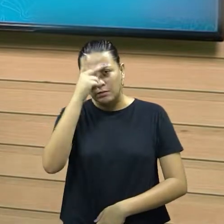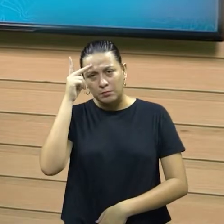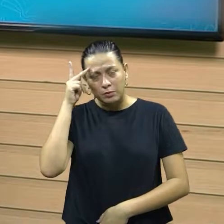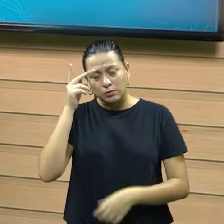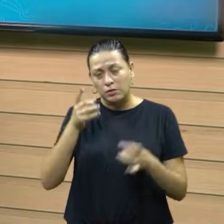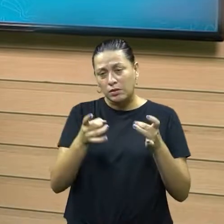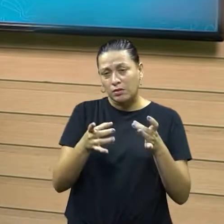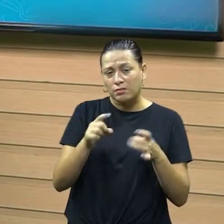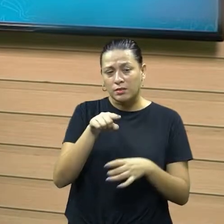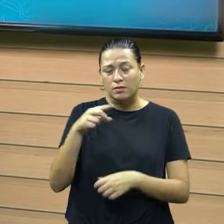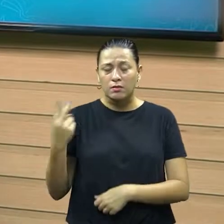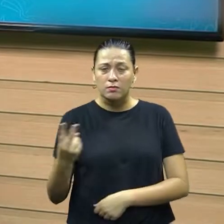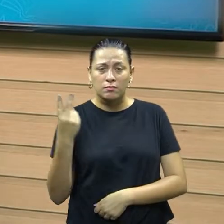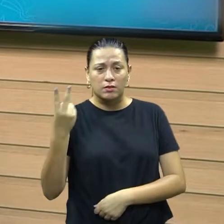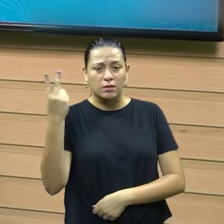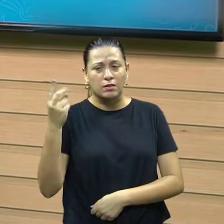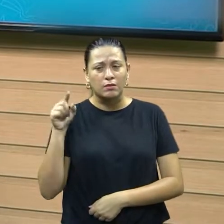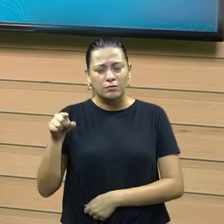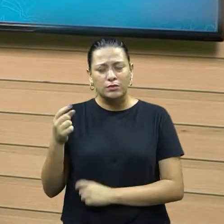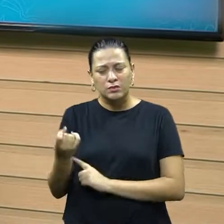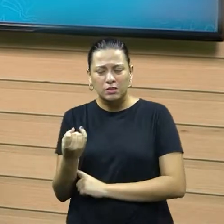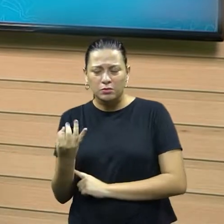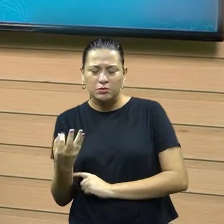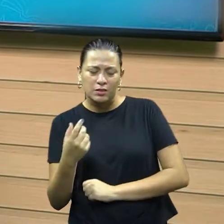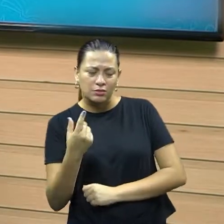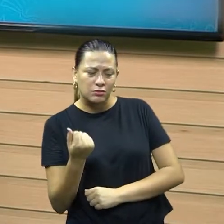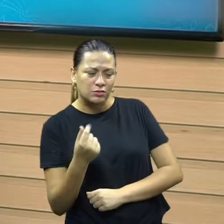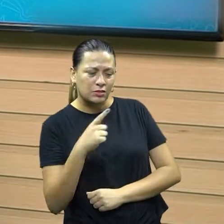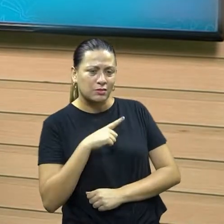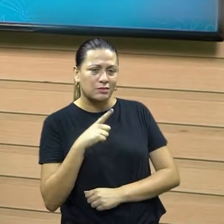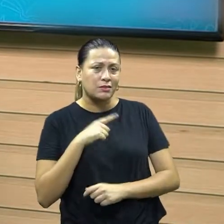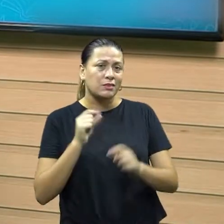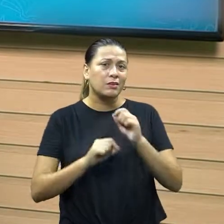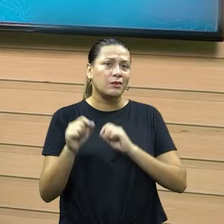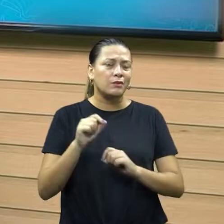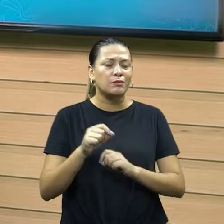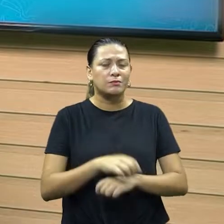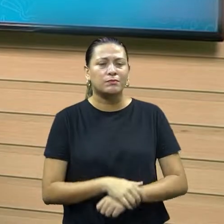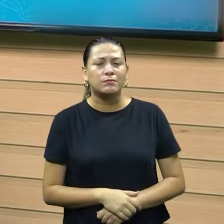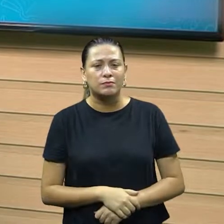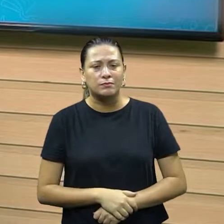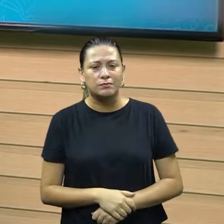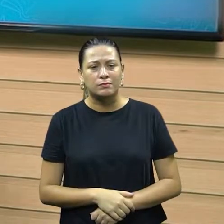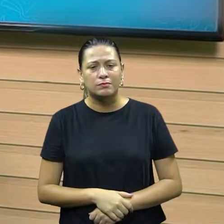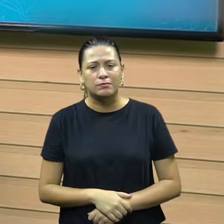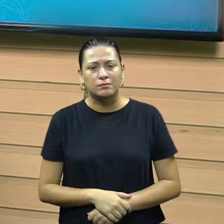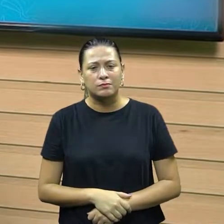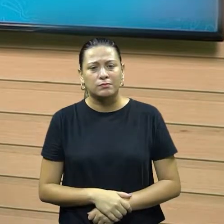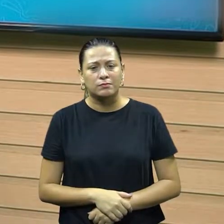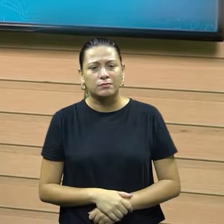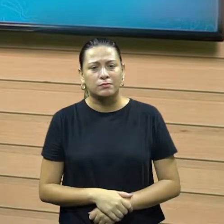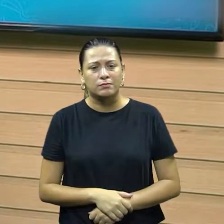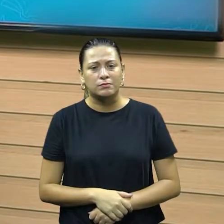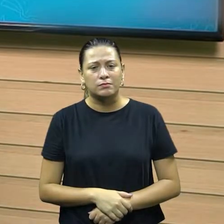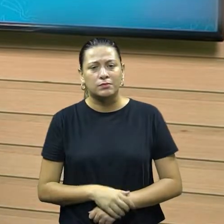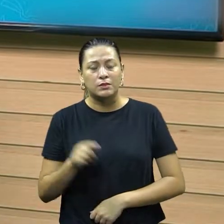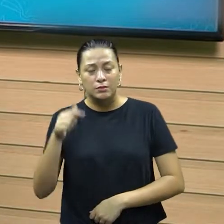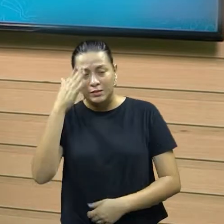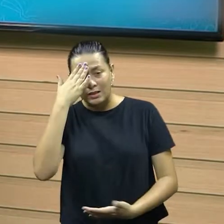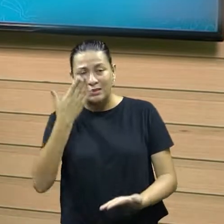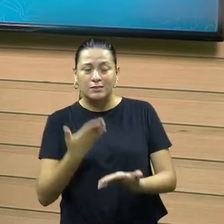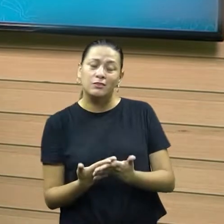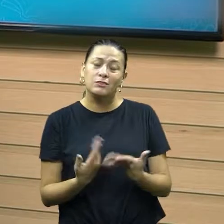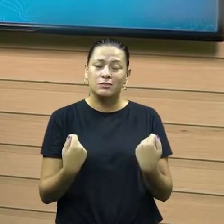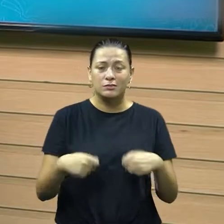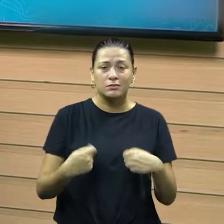feirante, tem o seu preço, e você, e se você tem essa quantidade de dinheiro, então, aqui acaba barganhar, você quer barganhar, então, naquilo que você vai acreditar que